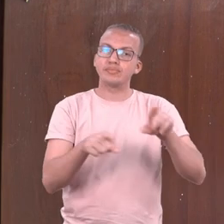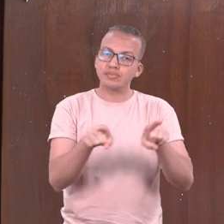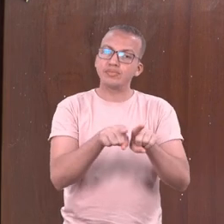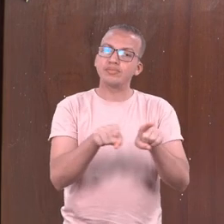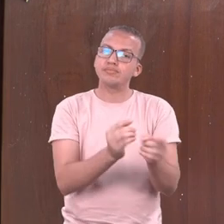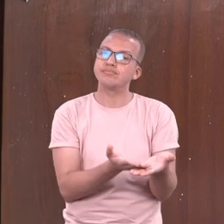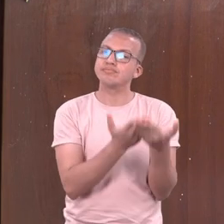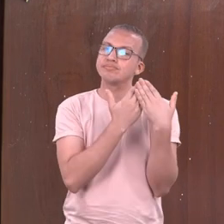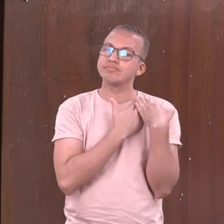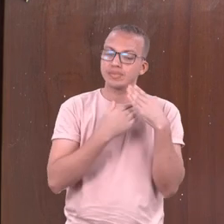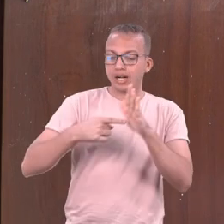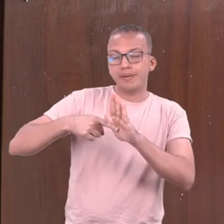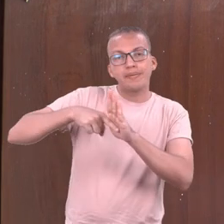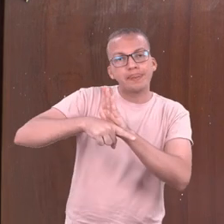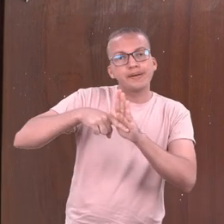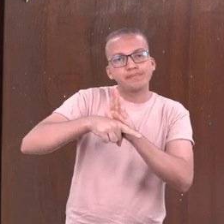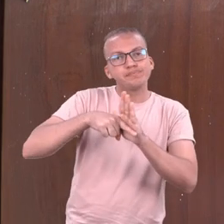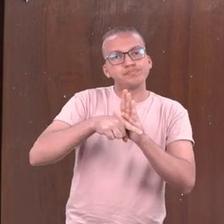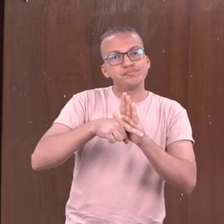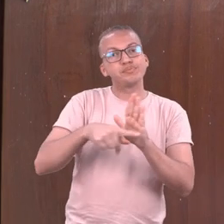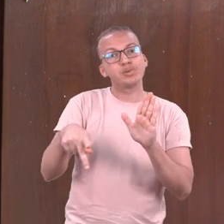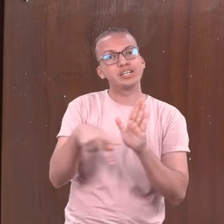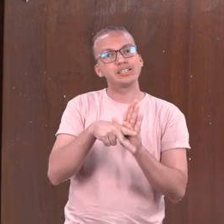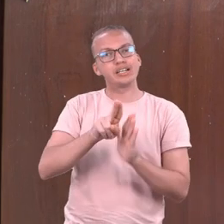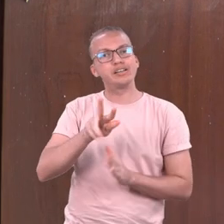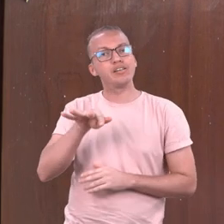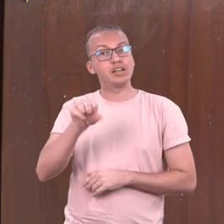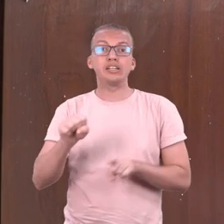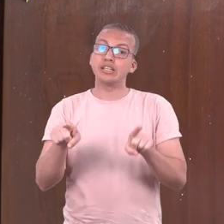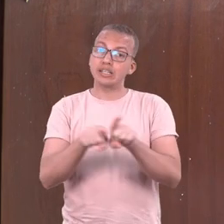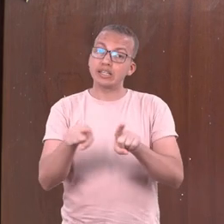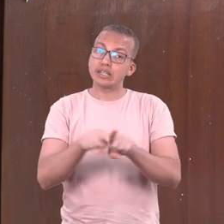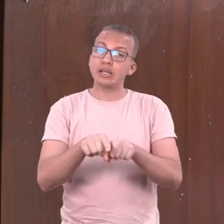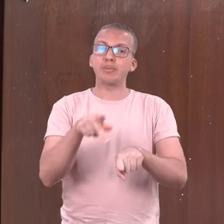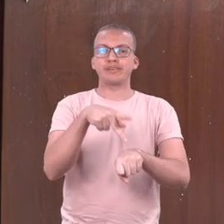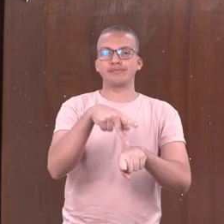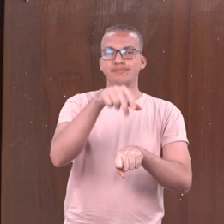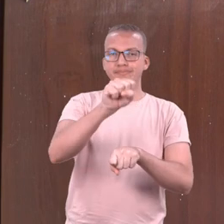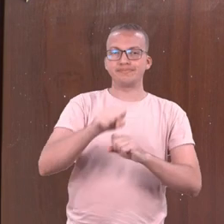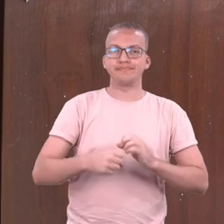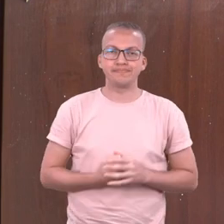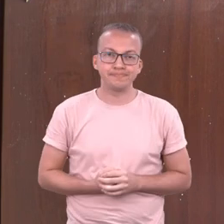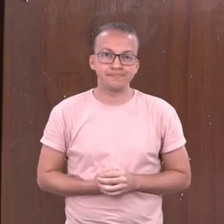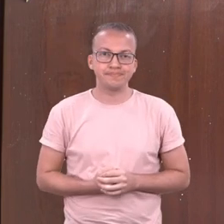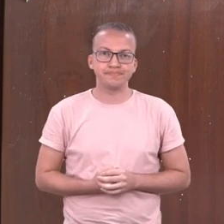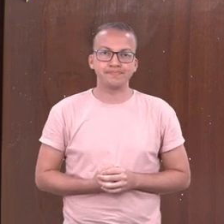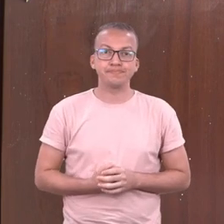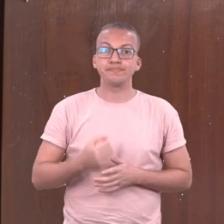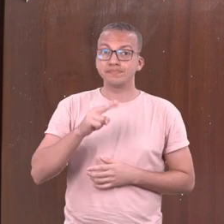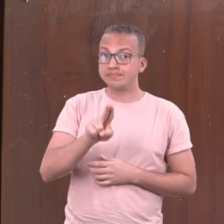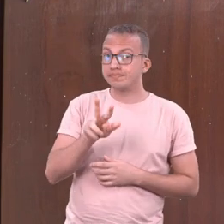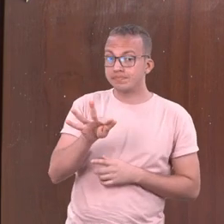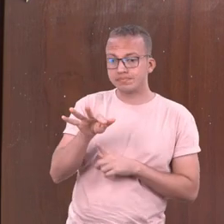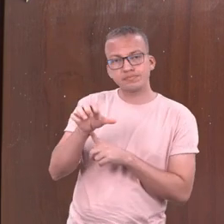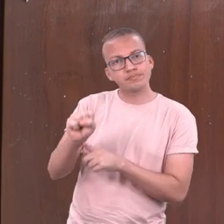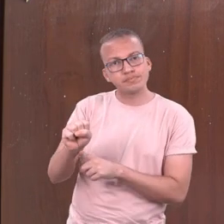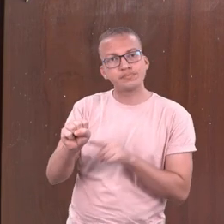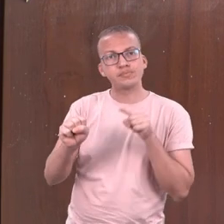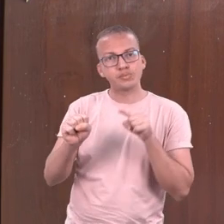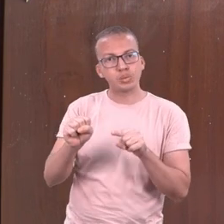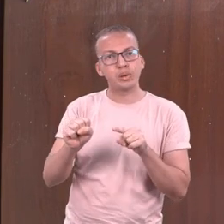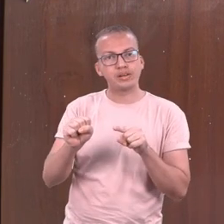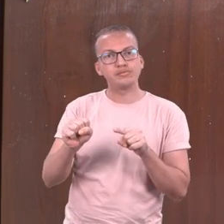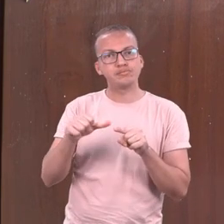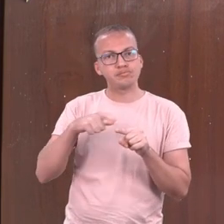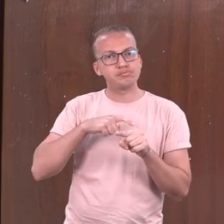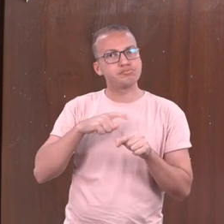desenvolve, como também da sua pós-graduação. A UFES, ela está entre